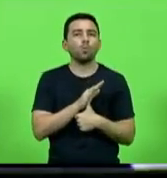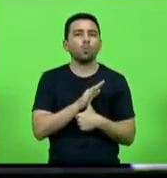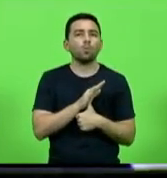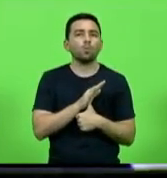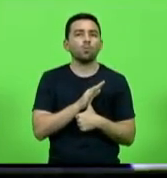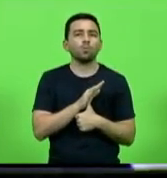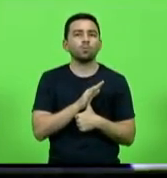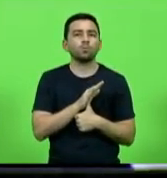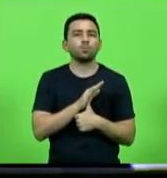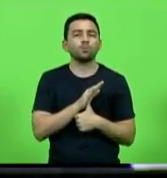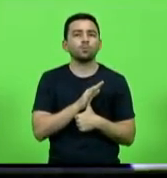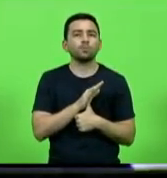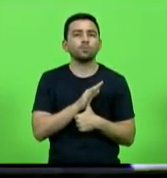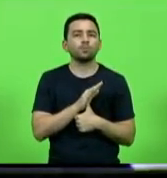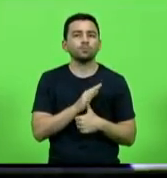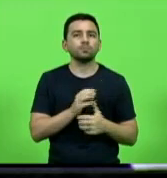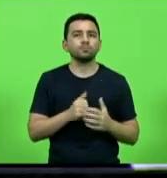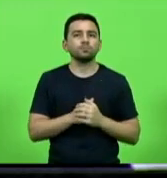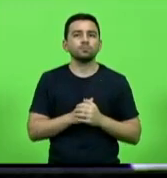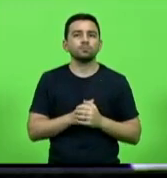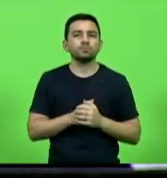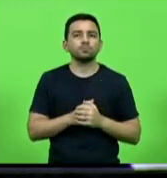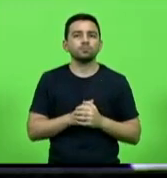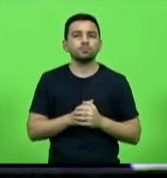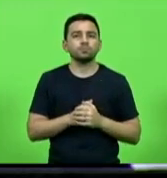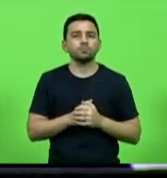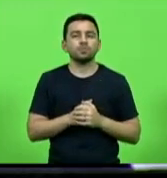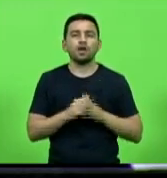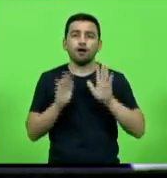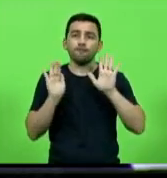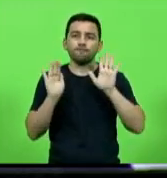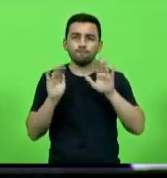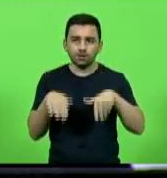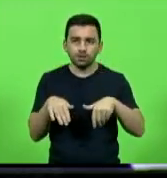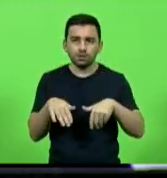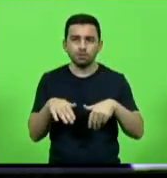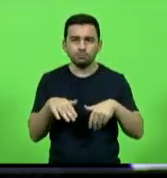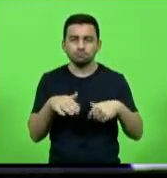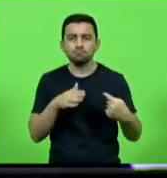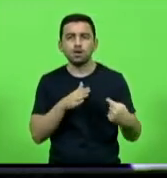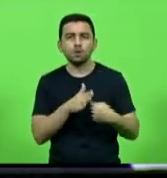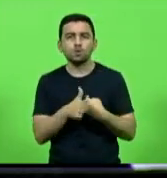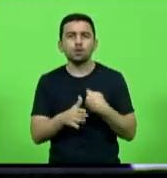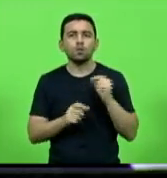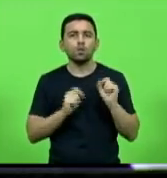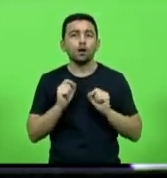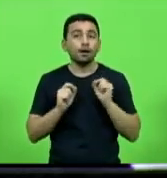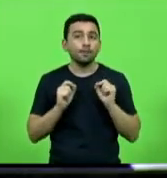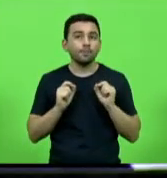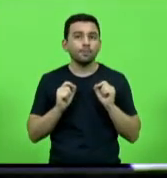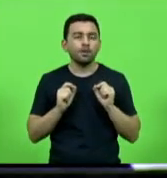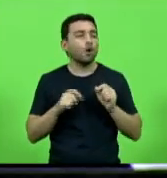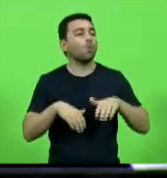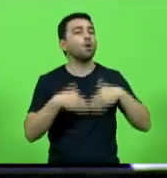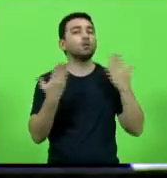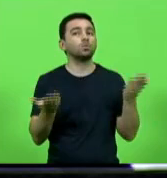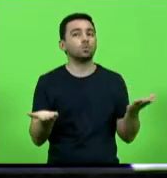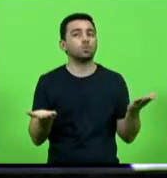e vinha com o final do questionamento deputado Alba quando